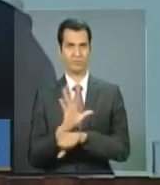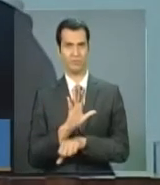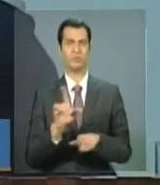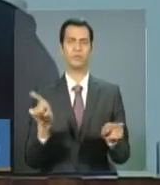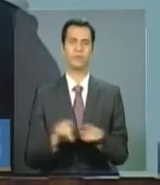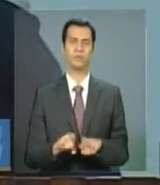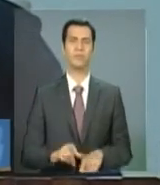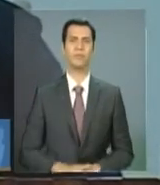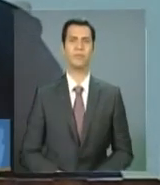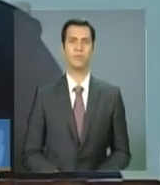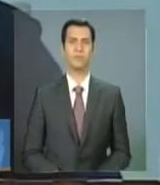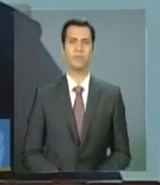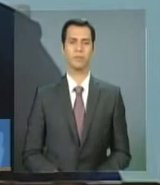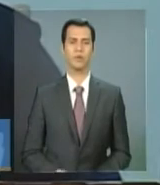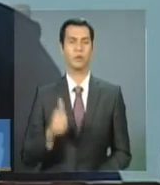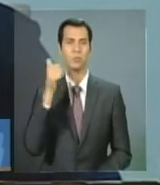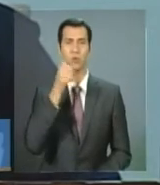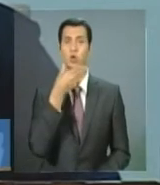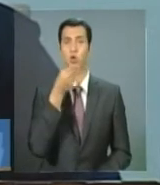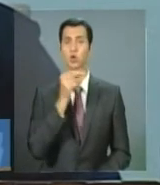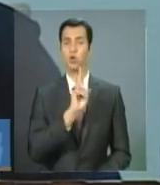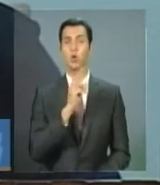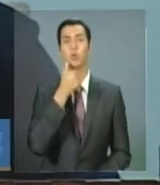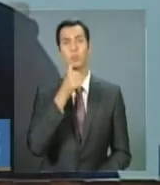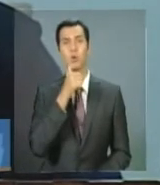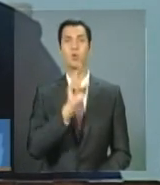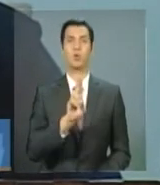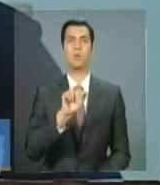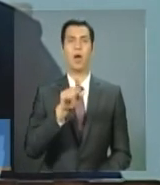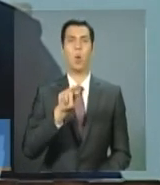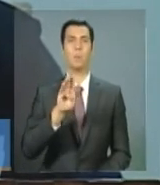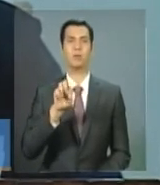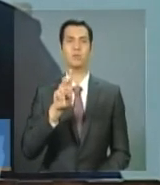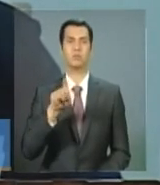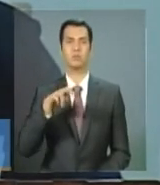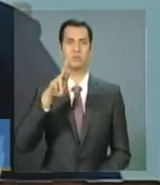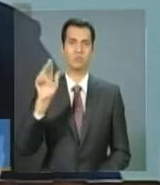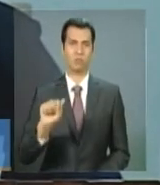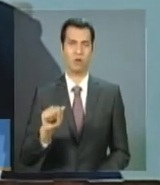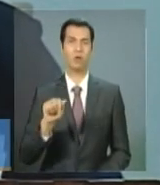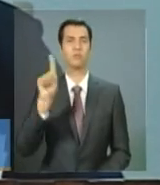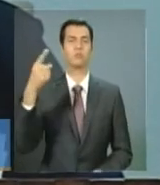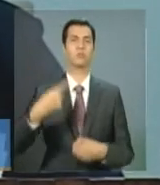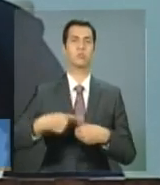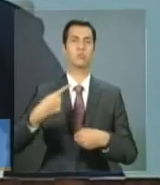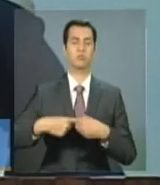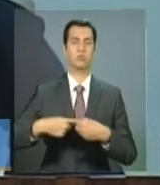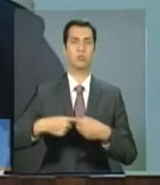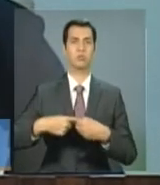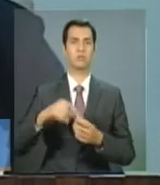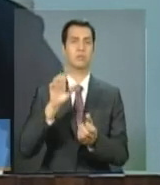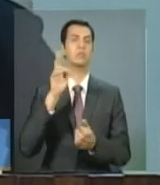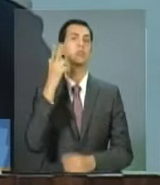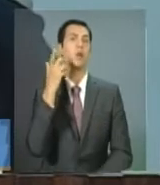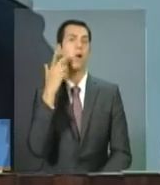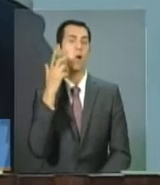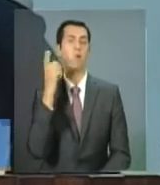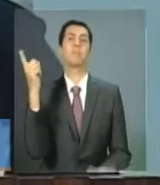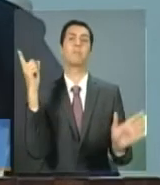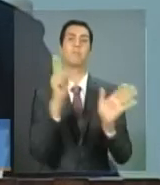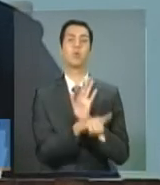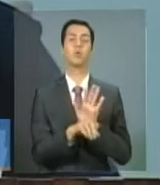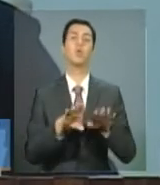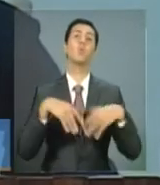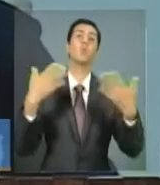A Albaniza Maria Moreira Dias, de Umirim, Ceará, ela pergunta como e quando será feita a atualização das